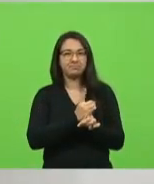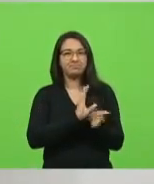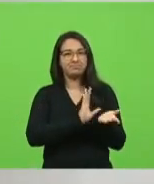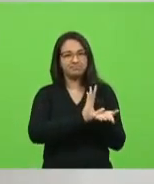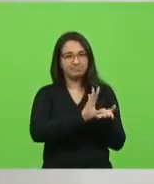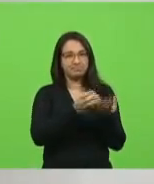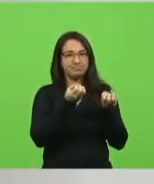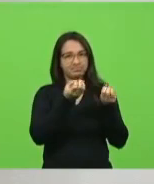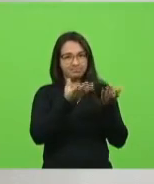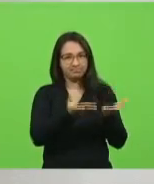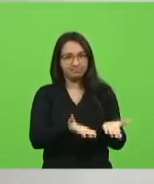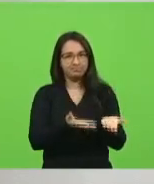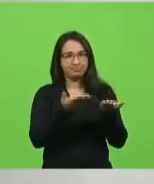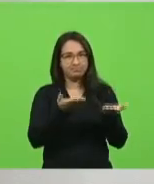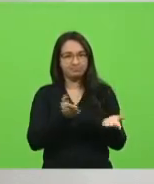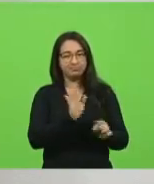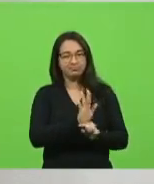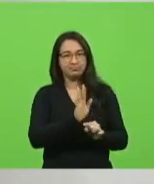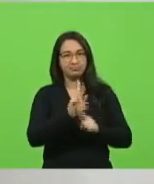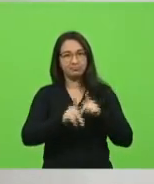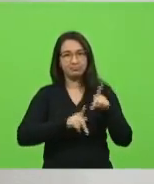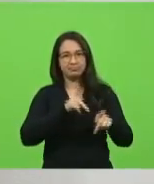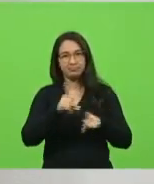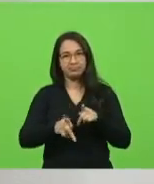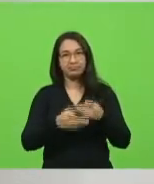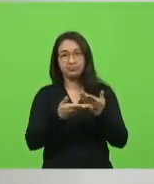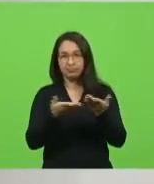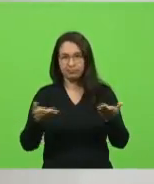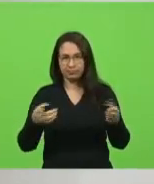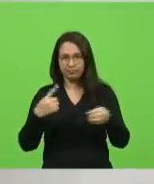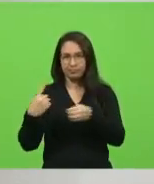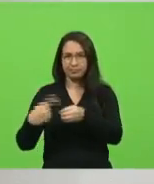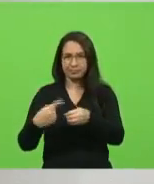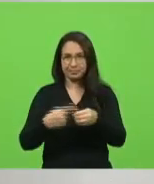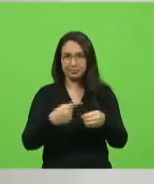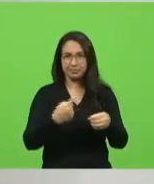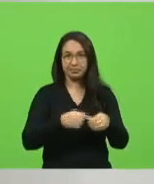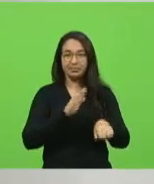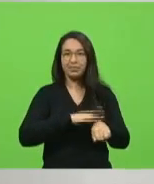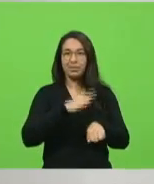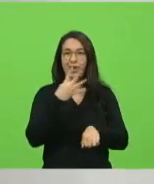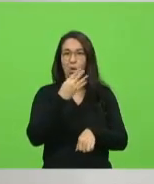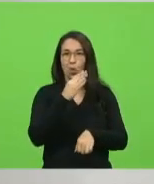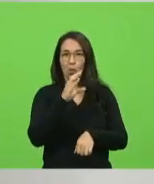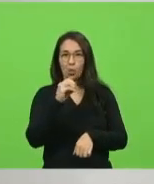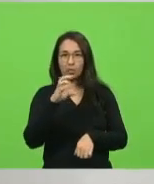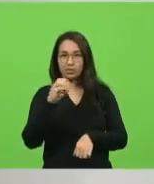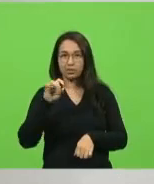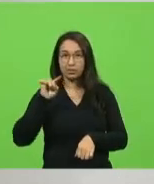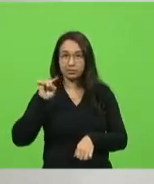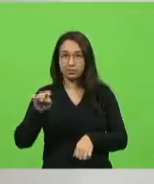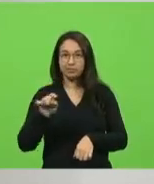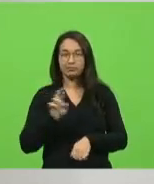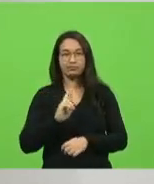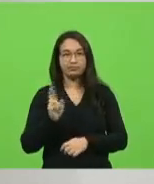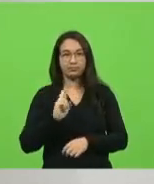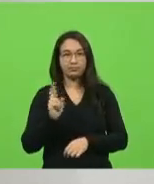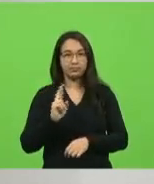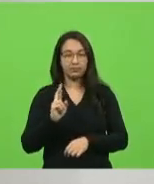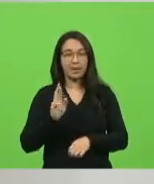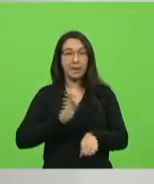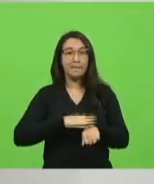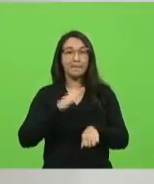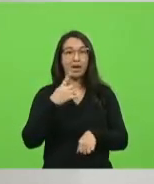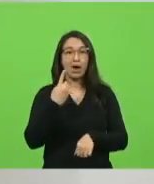população. Nessa entrega, nesses municípios, foram mais de 400 mil reais e, ao todo, mais de um milhão